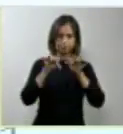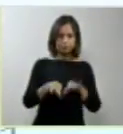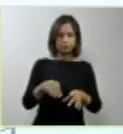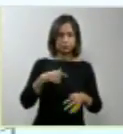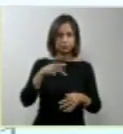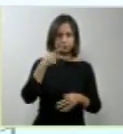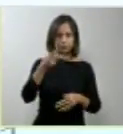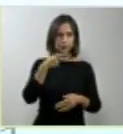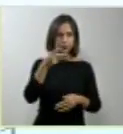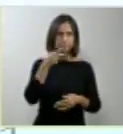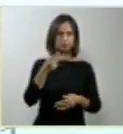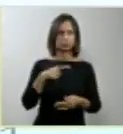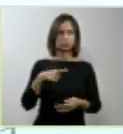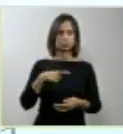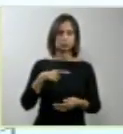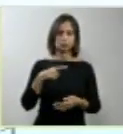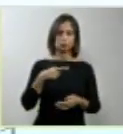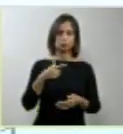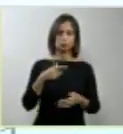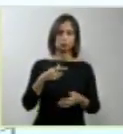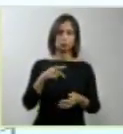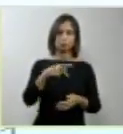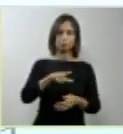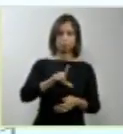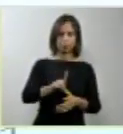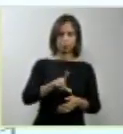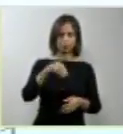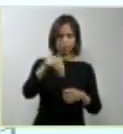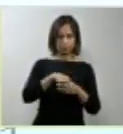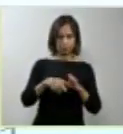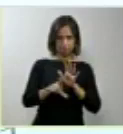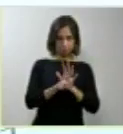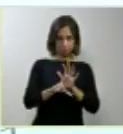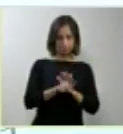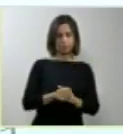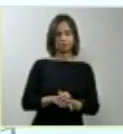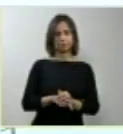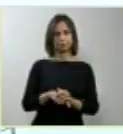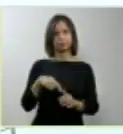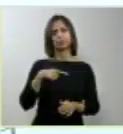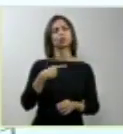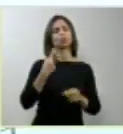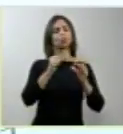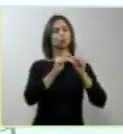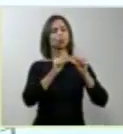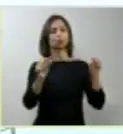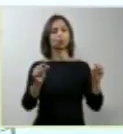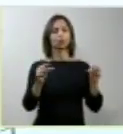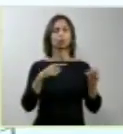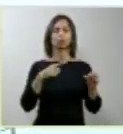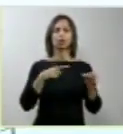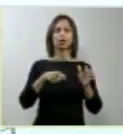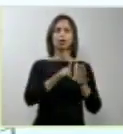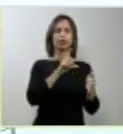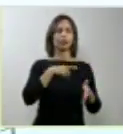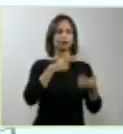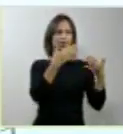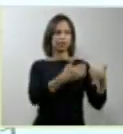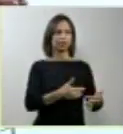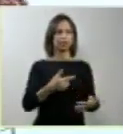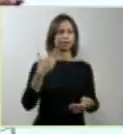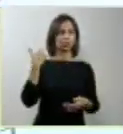no meu projeto de lei, na liminar, que corajosamente o ministro Marco Aurélio deu em